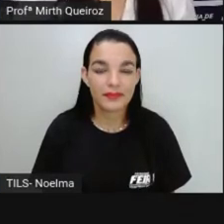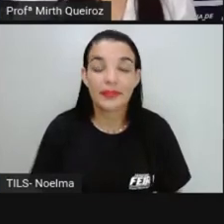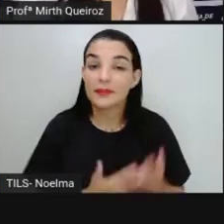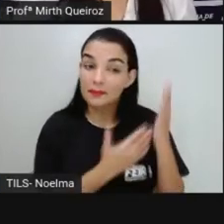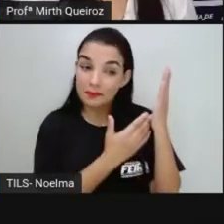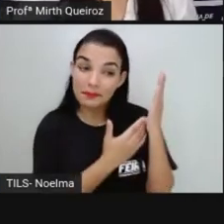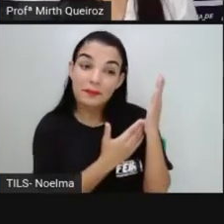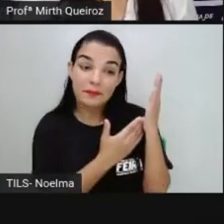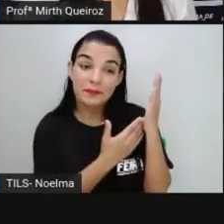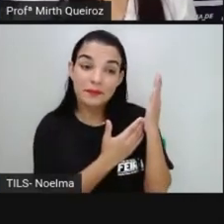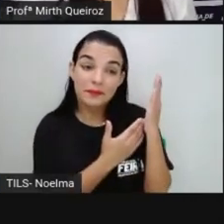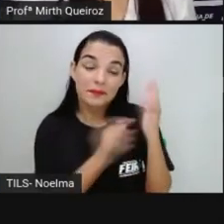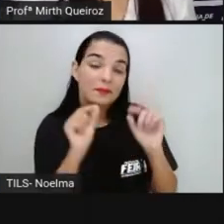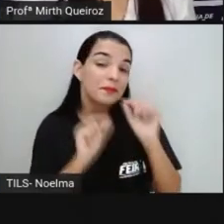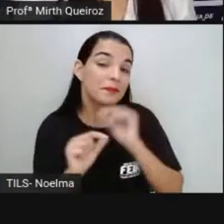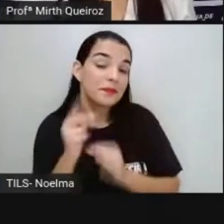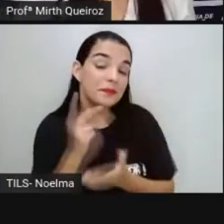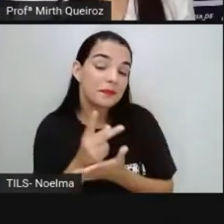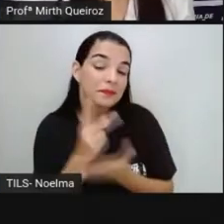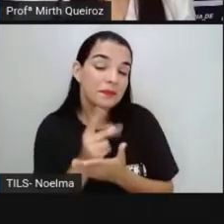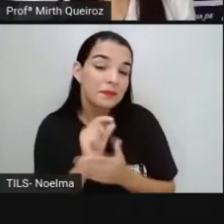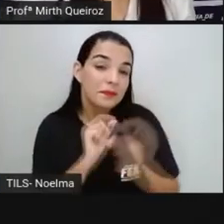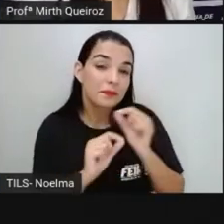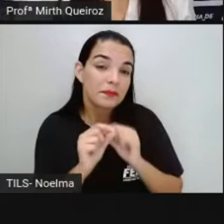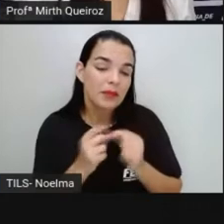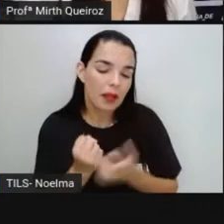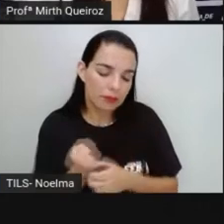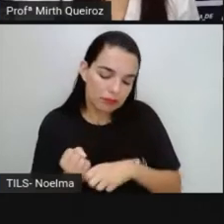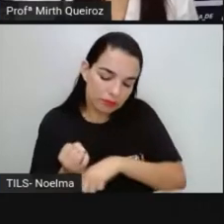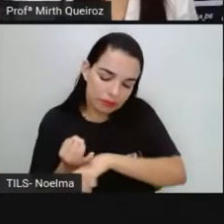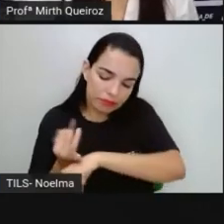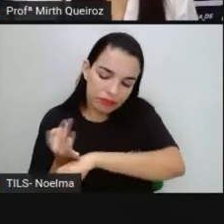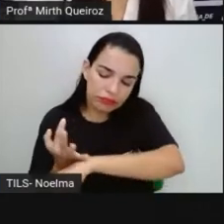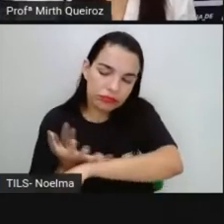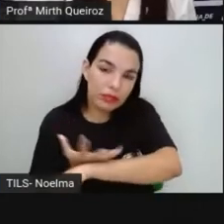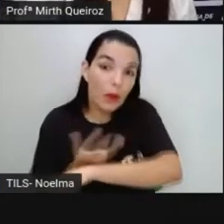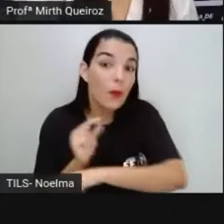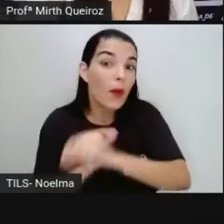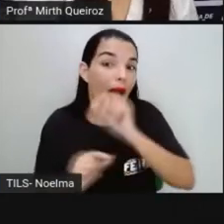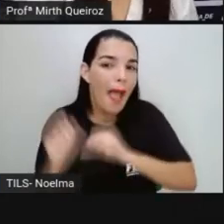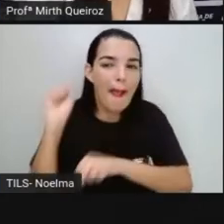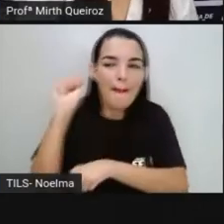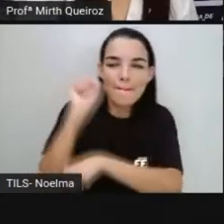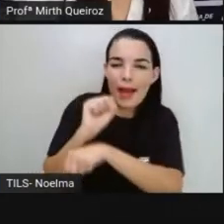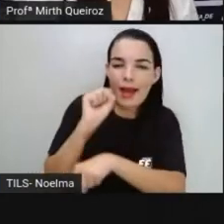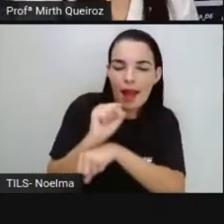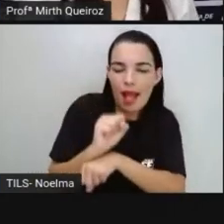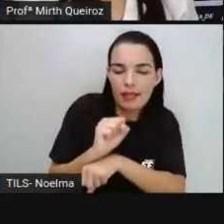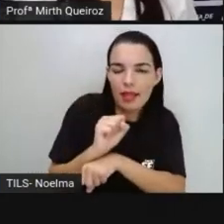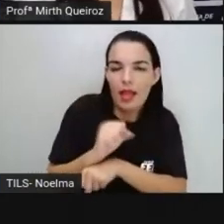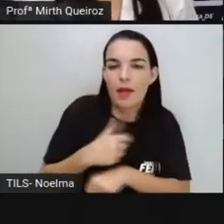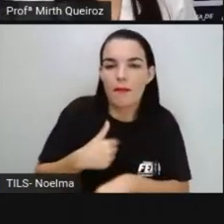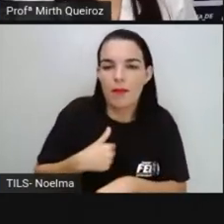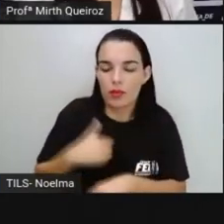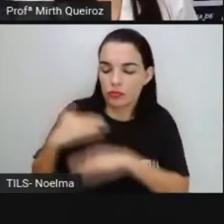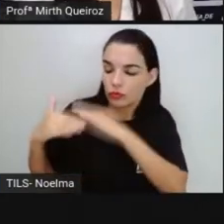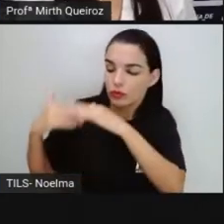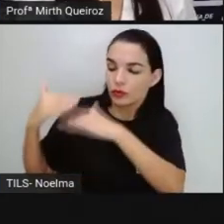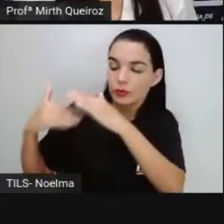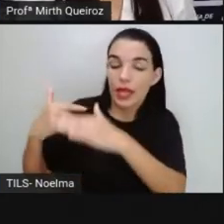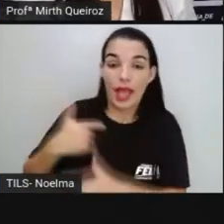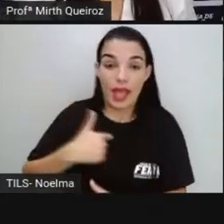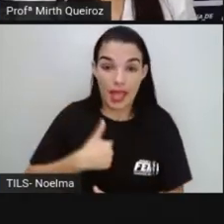E aí, gente vai continuar a falar sobre as emoções, né? Um pit stop para o meu desenvolvimento. Eu, minhas